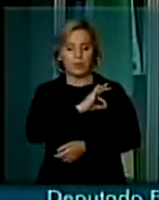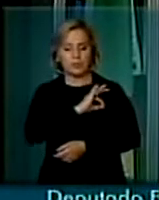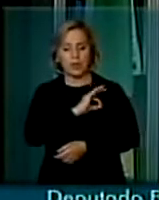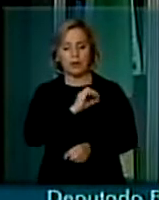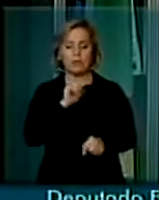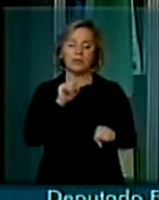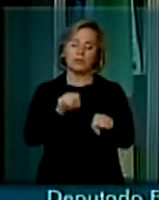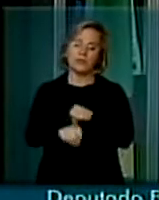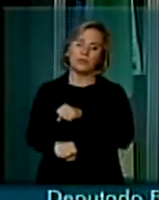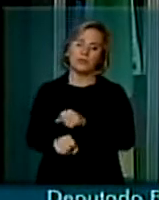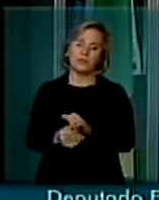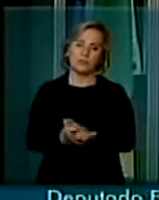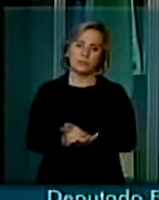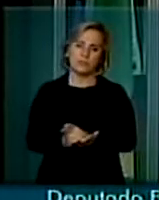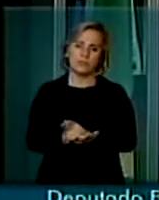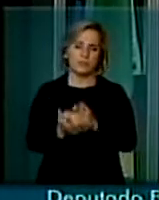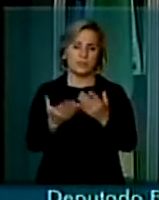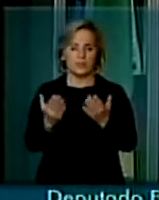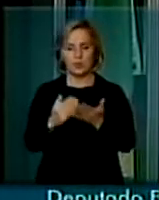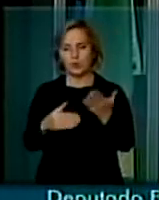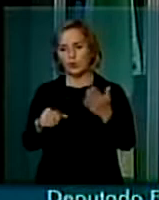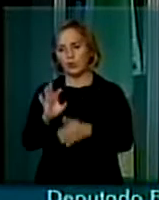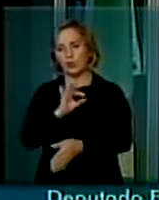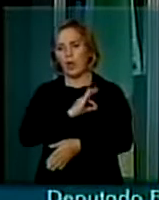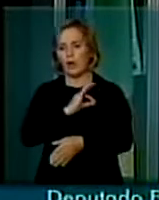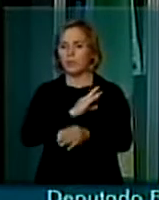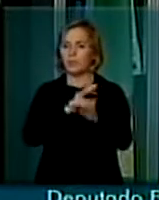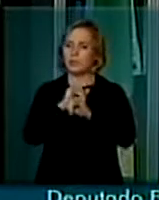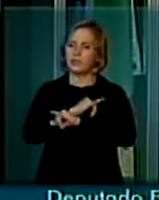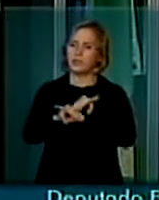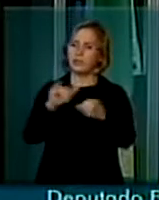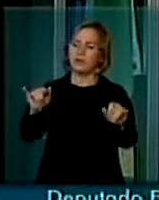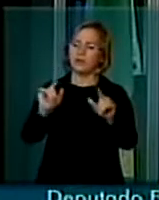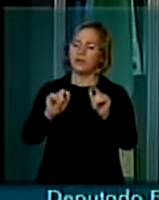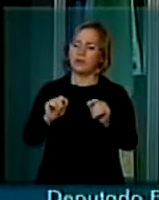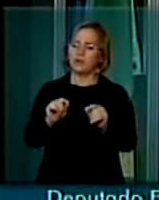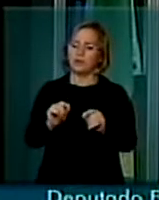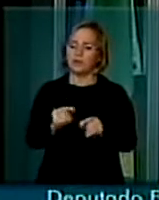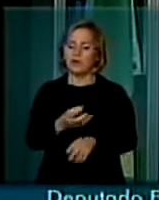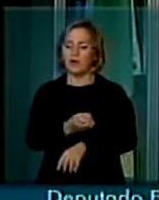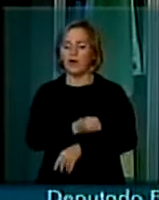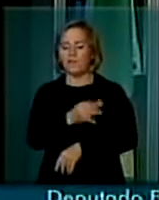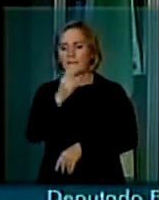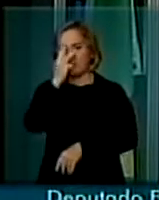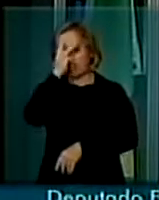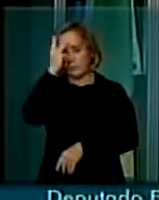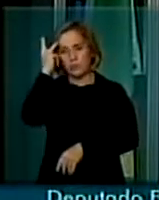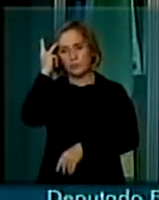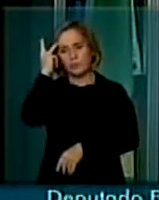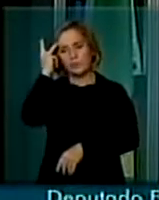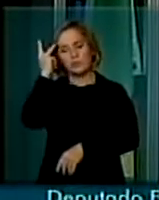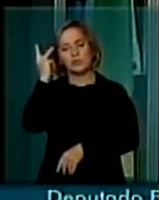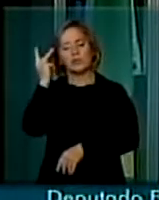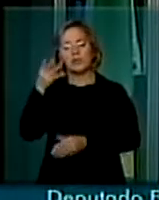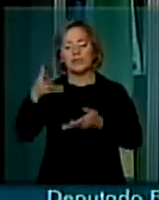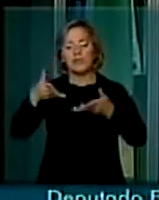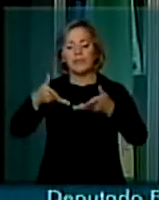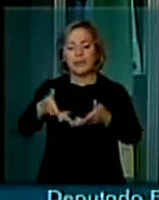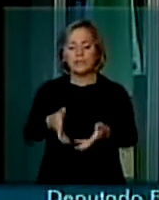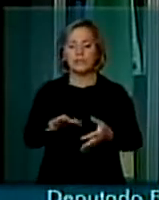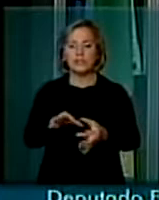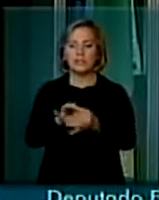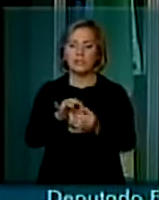E tudo, a polícia informa que são pessoas envolvidas desta Liga Camponesa, está lá